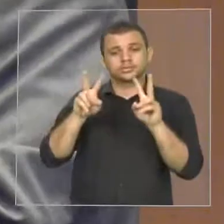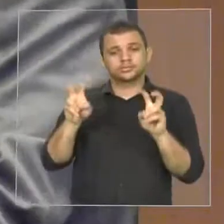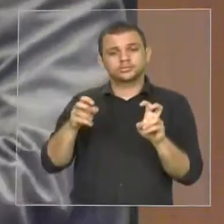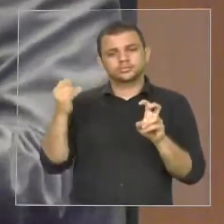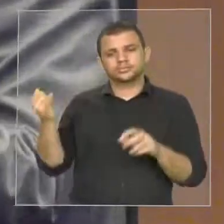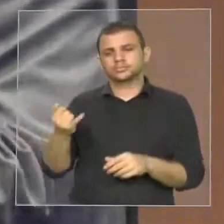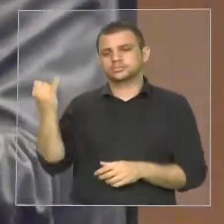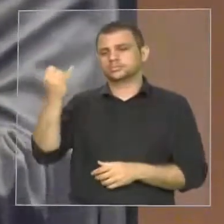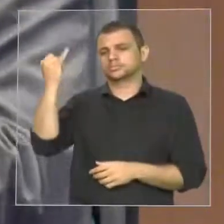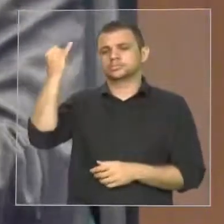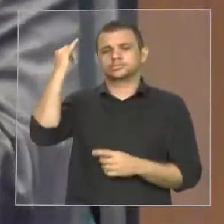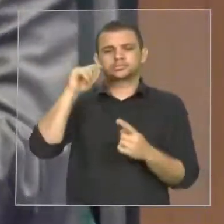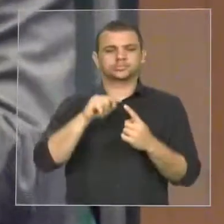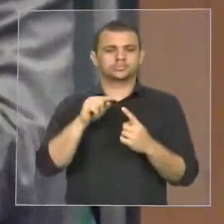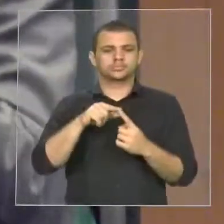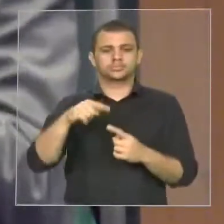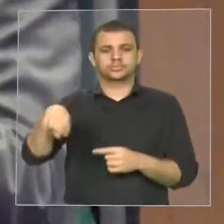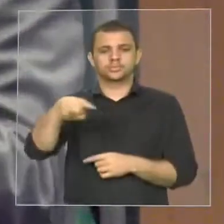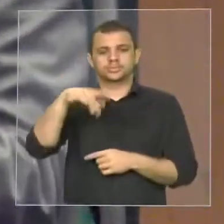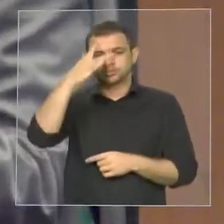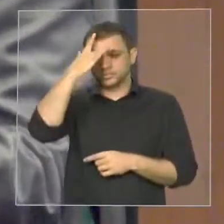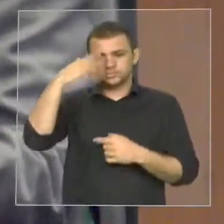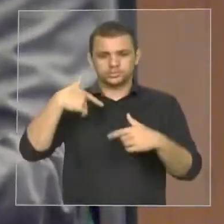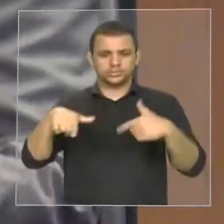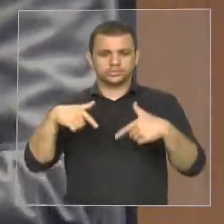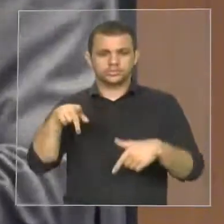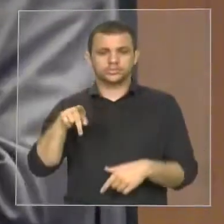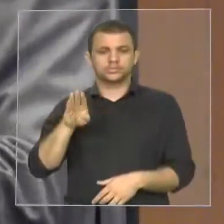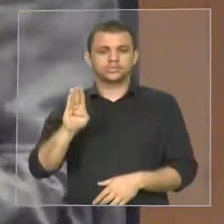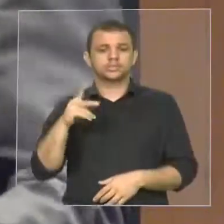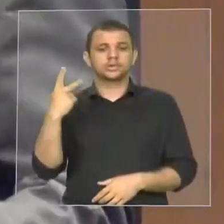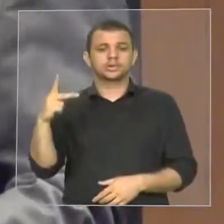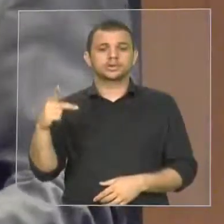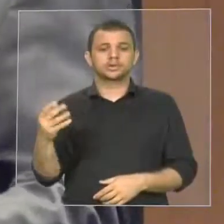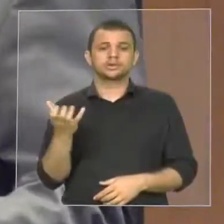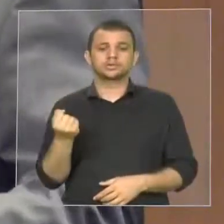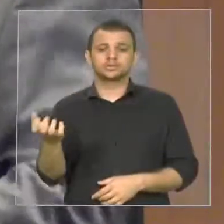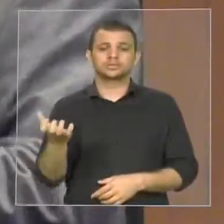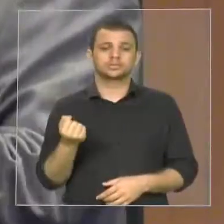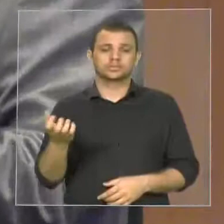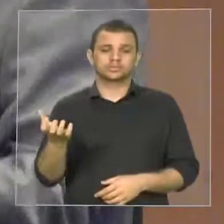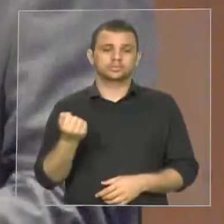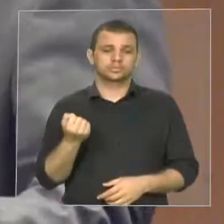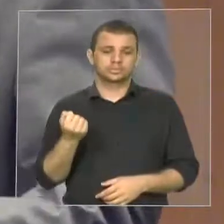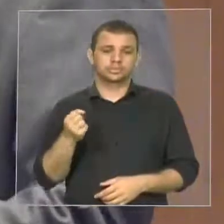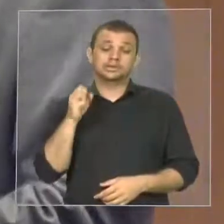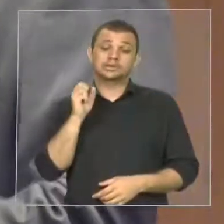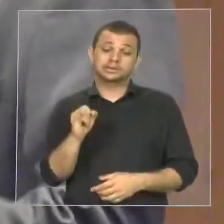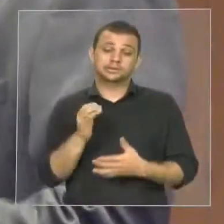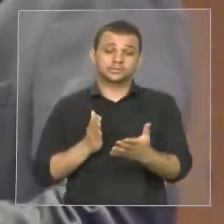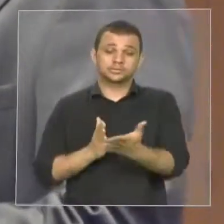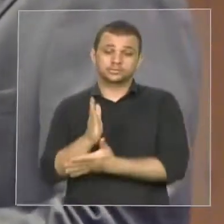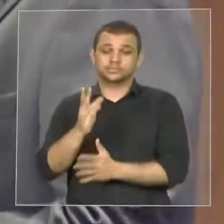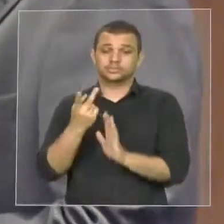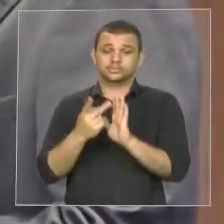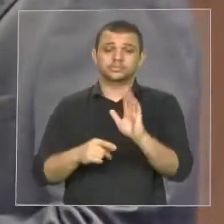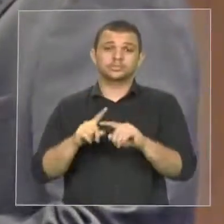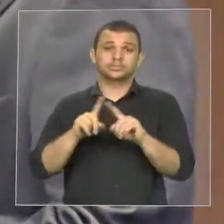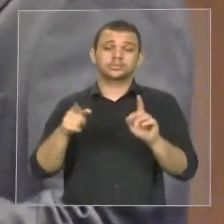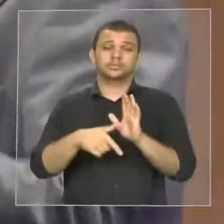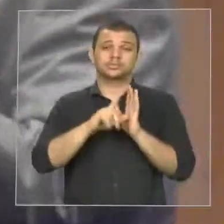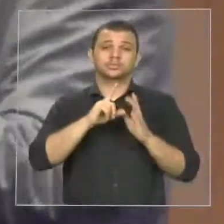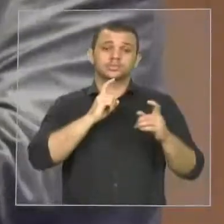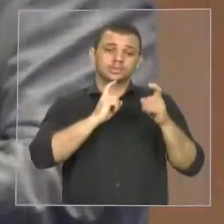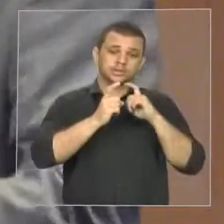respeito à previdência dos funcionários públicos. E se aprovar um projeto desses, sem debatê-lo com os principais interessados,